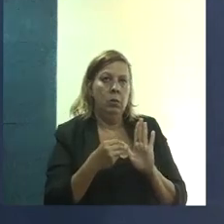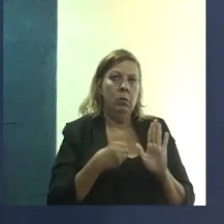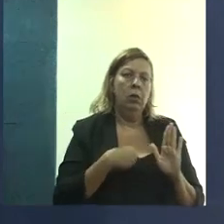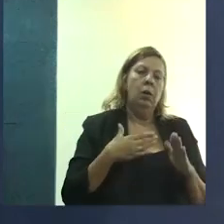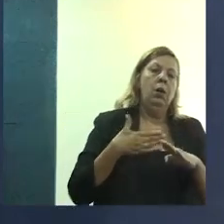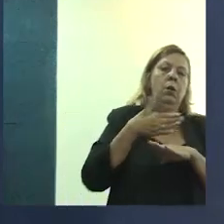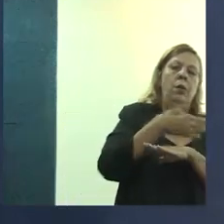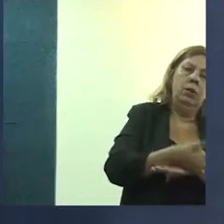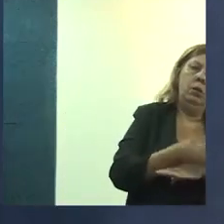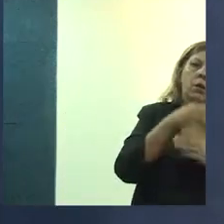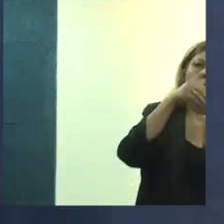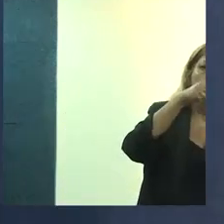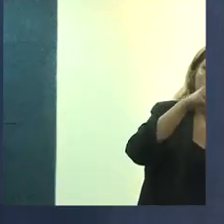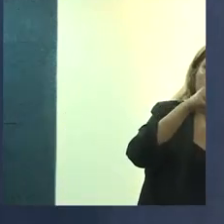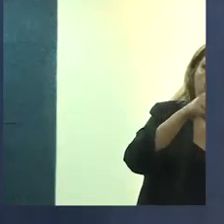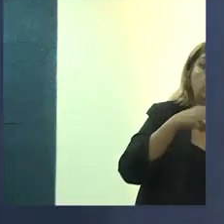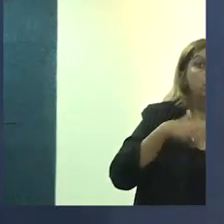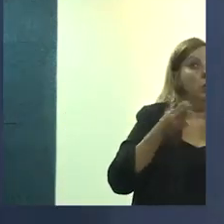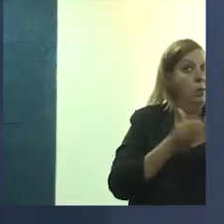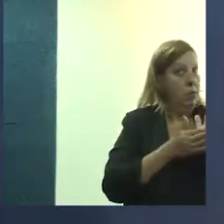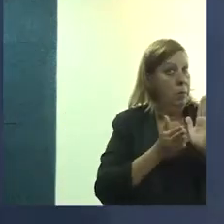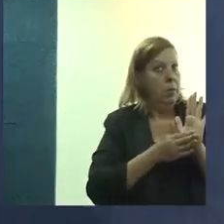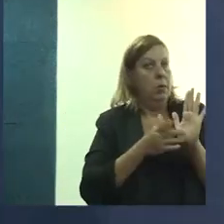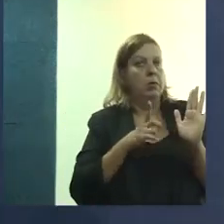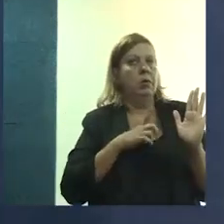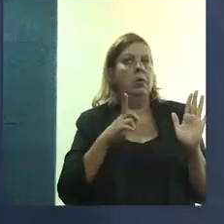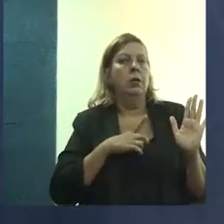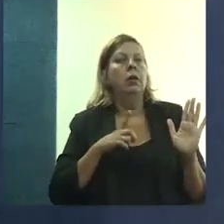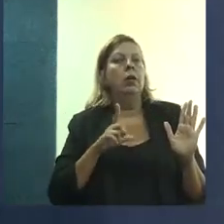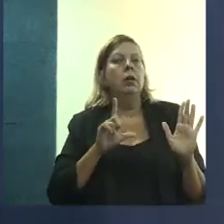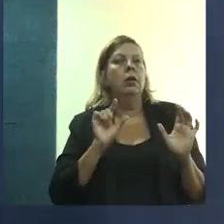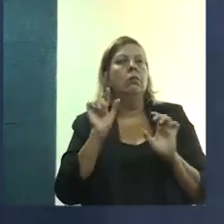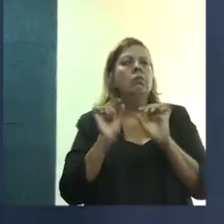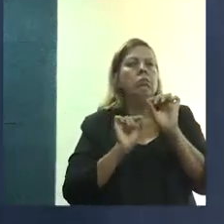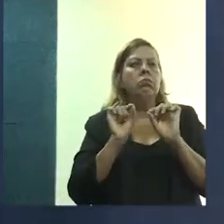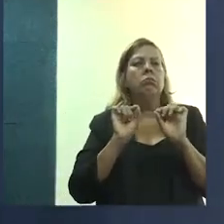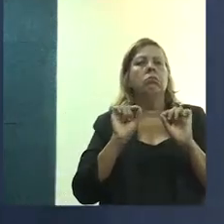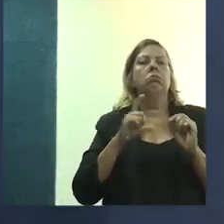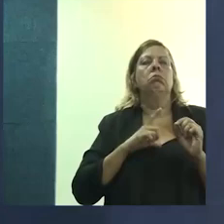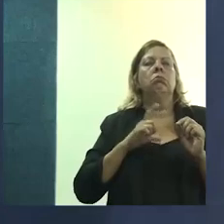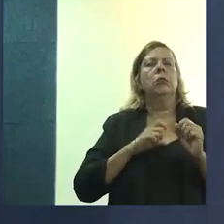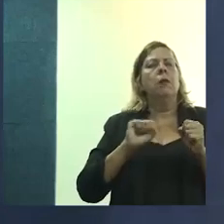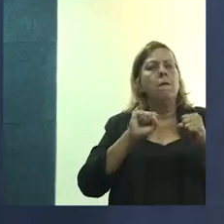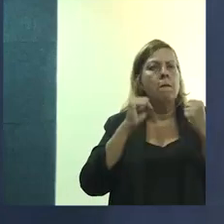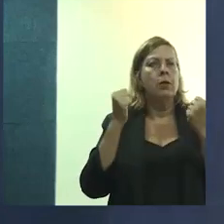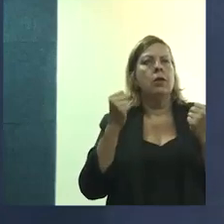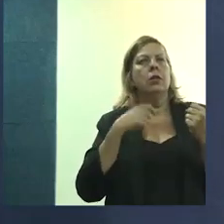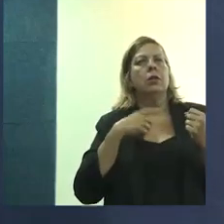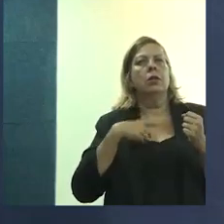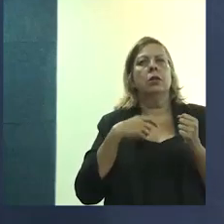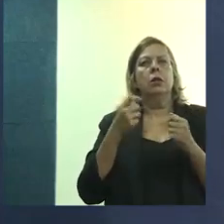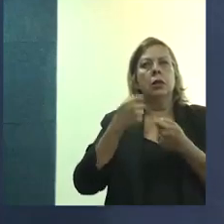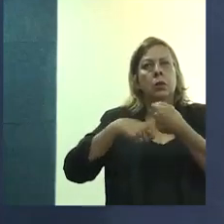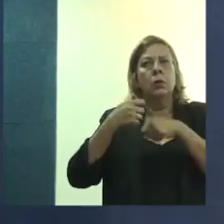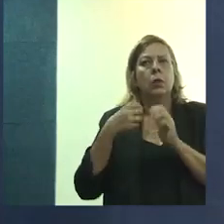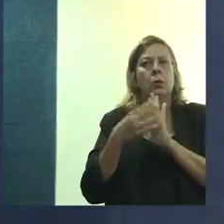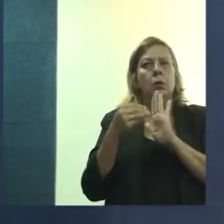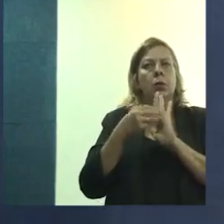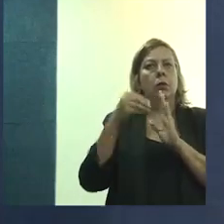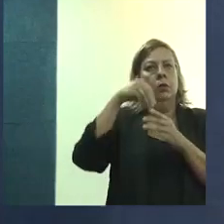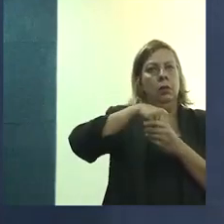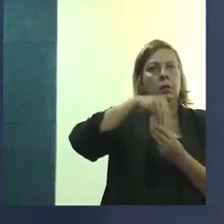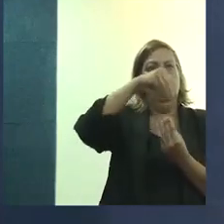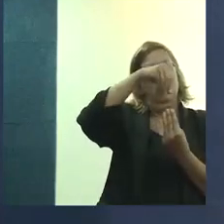Eu entrei na universidade já com essa proposta de estar fortalecendo o escritório modelo da